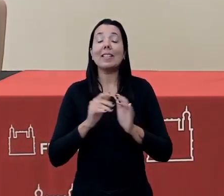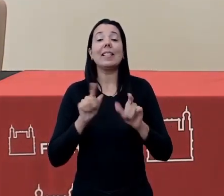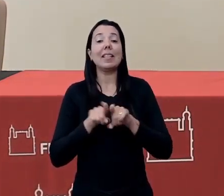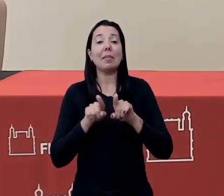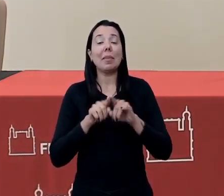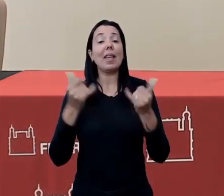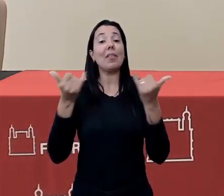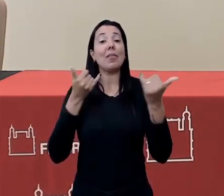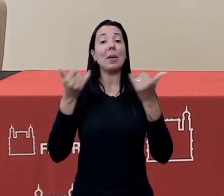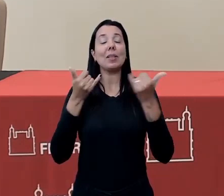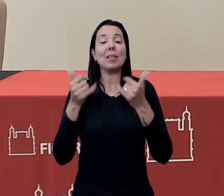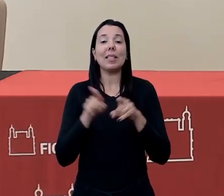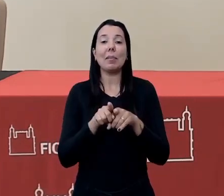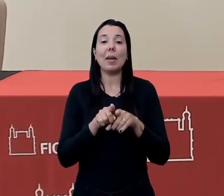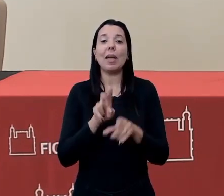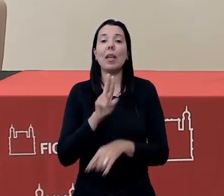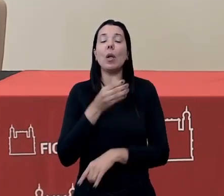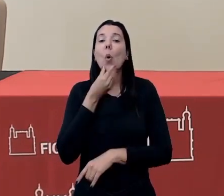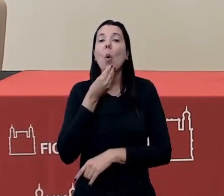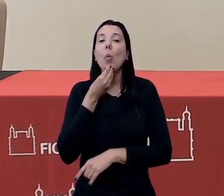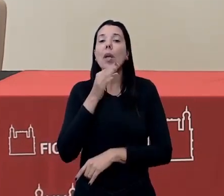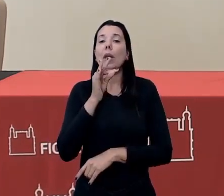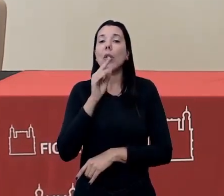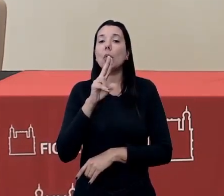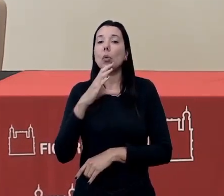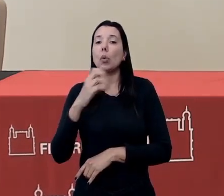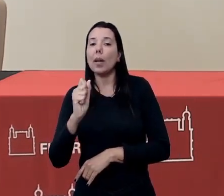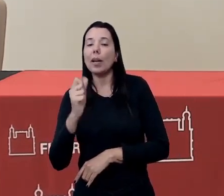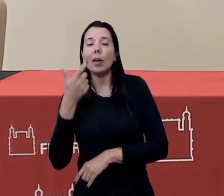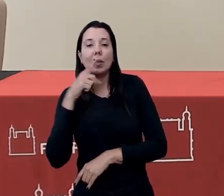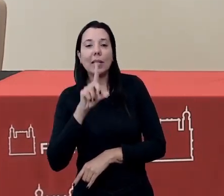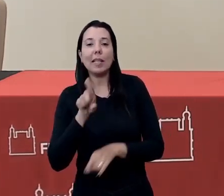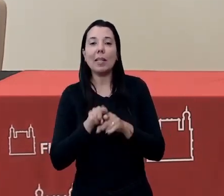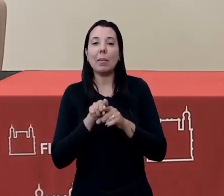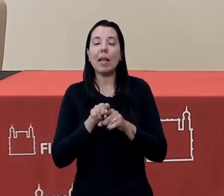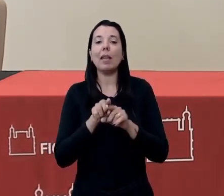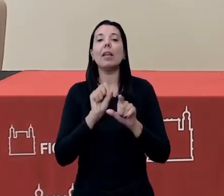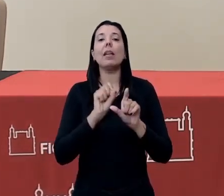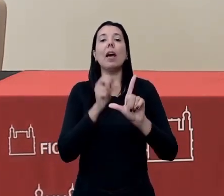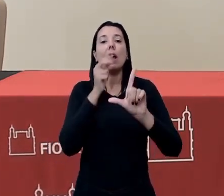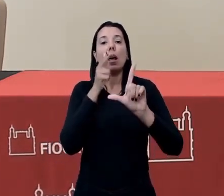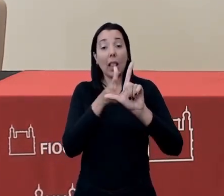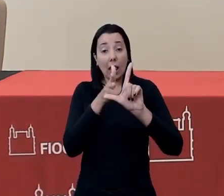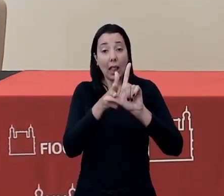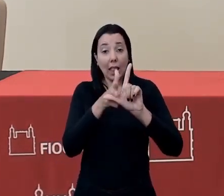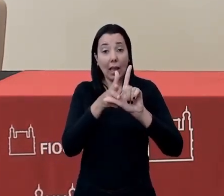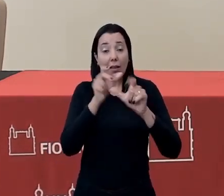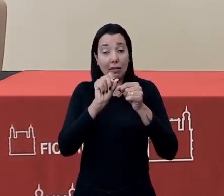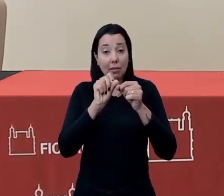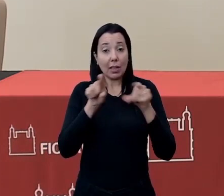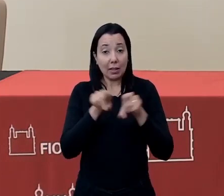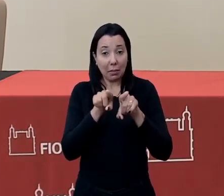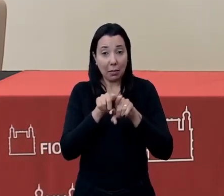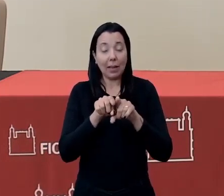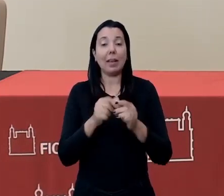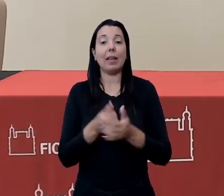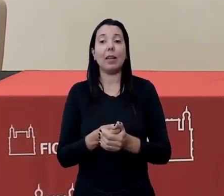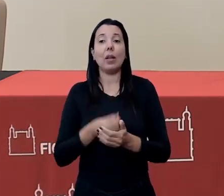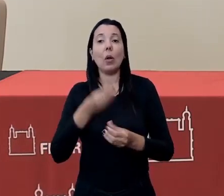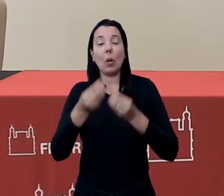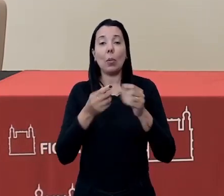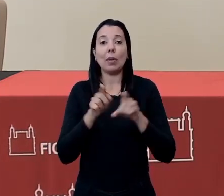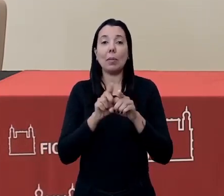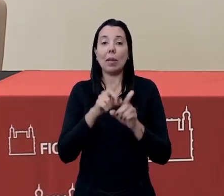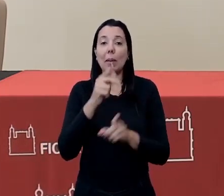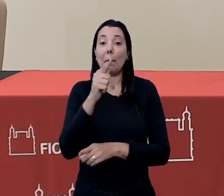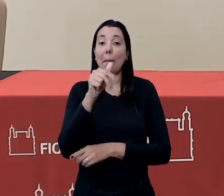o Tuca, que também está aqui garantindo que a transmissão desse vídeo seja feita, assim como o